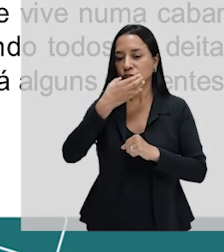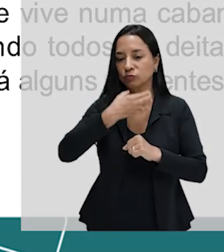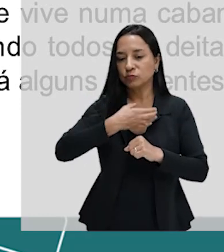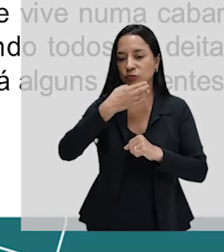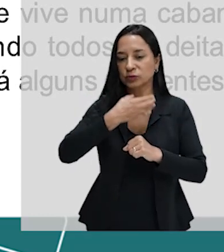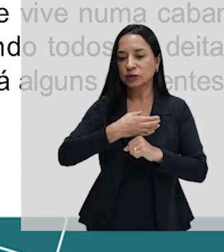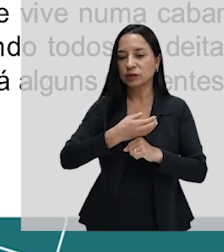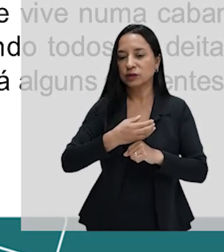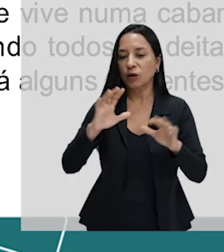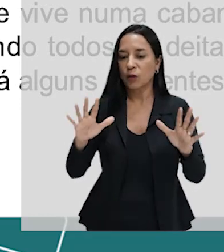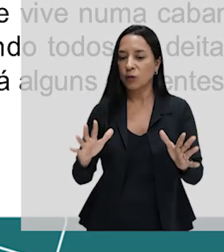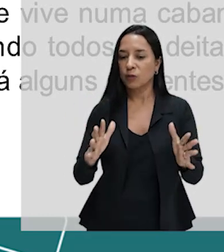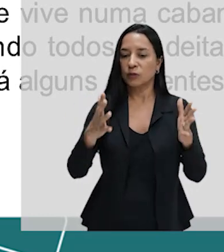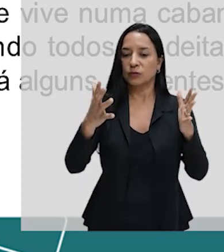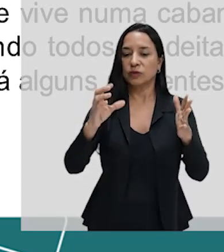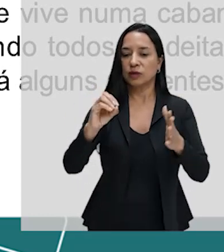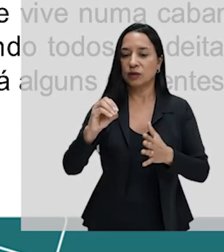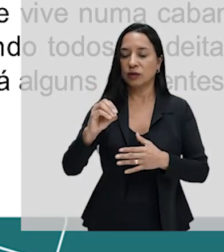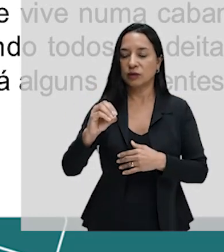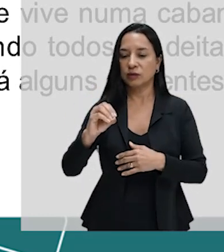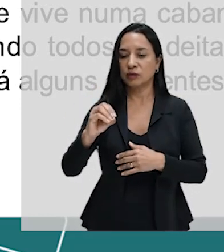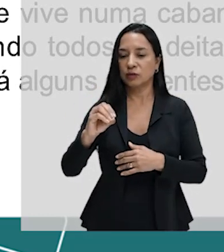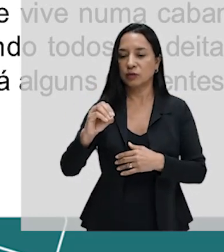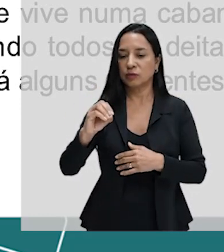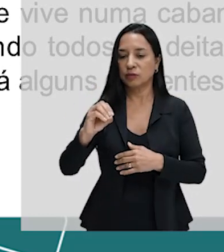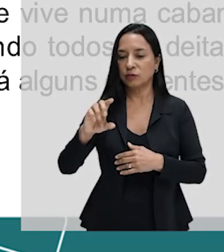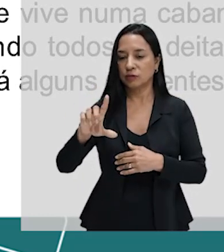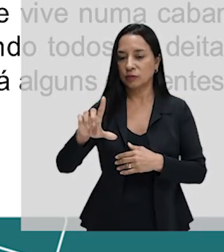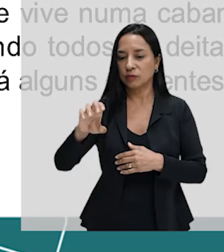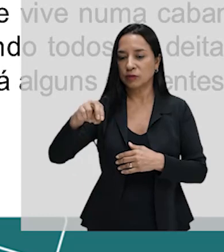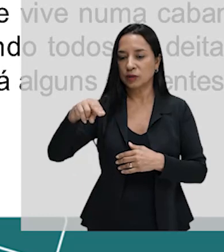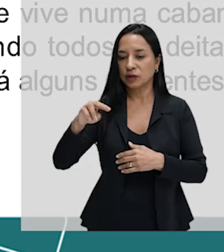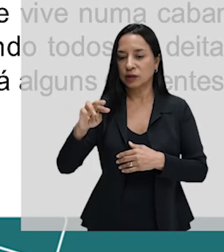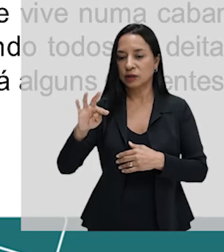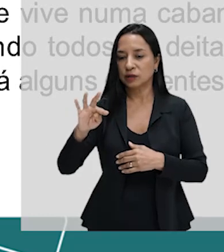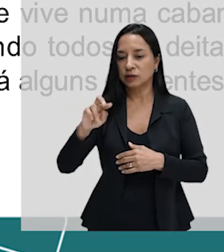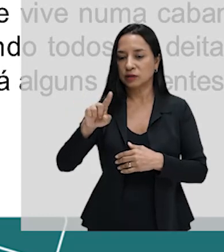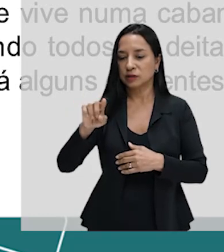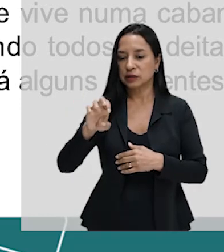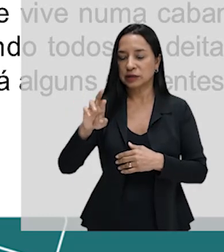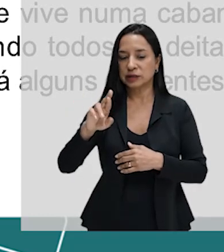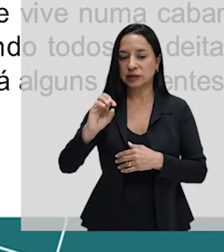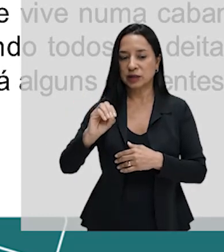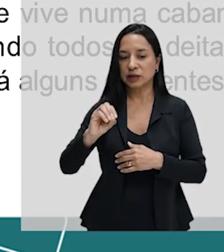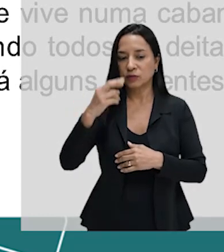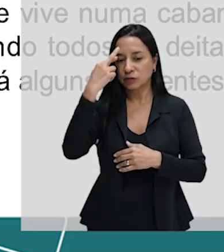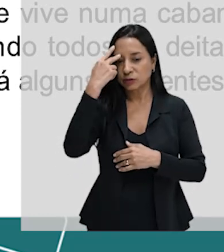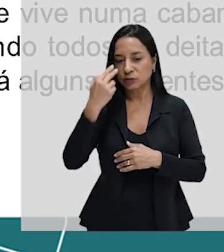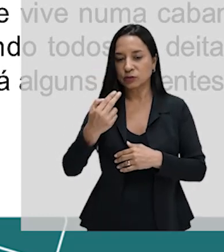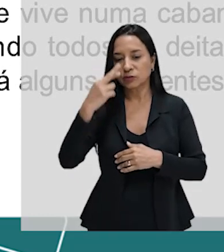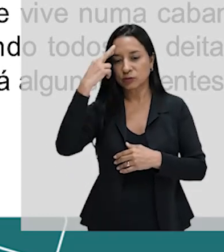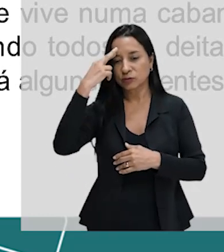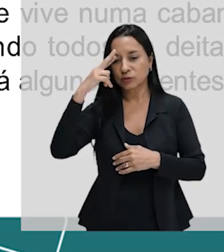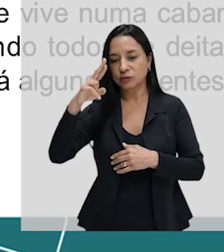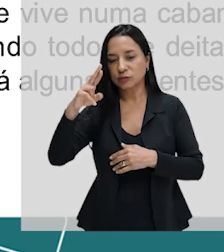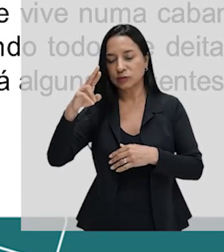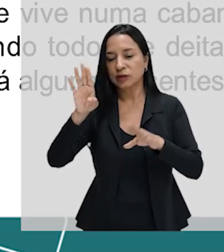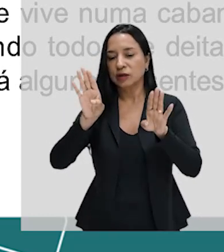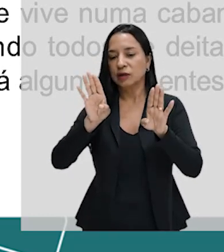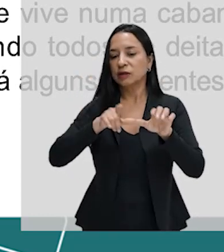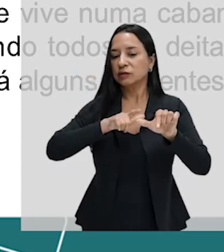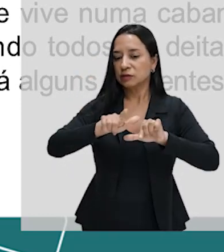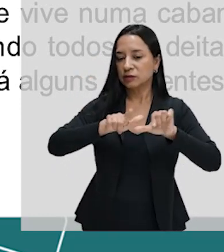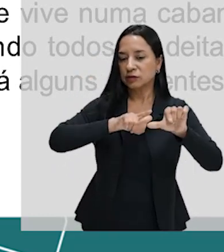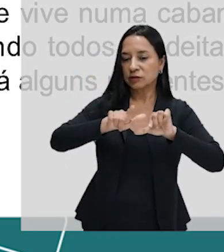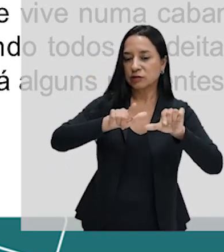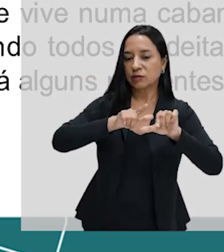uma figura natalina. Essa é a história lendária de um senhor que trabalha com carvão e vive